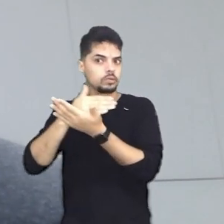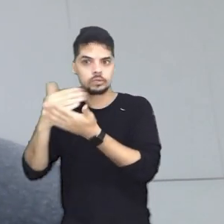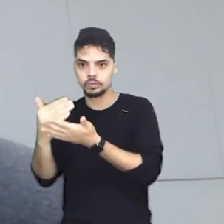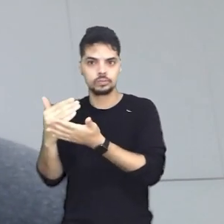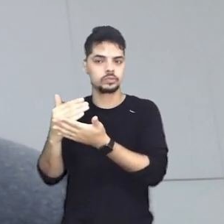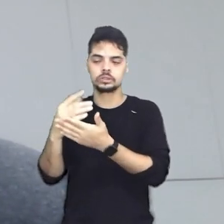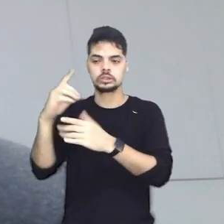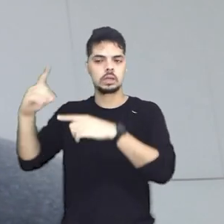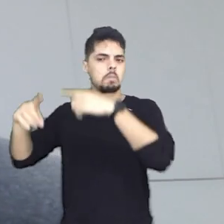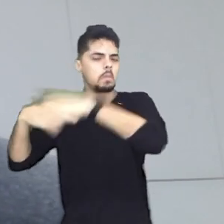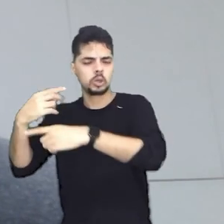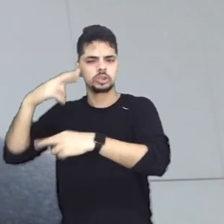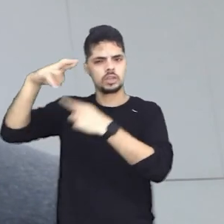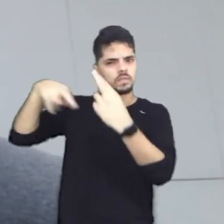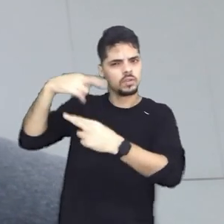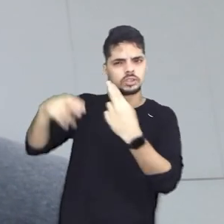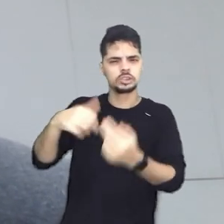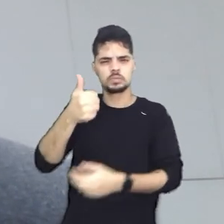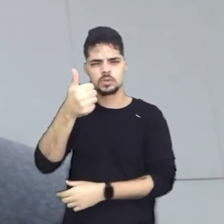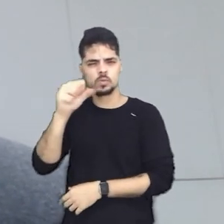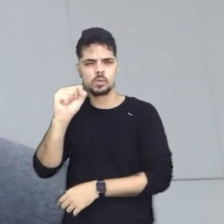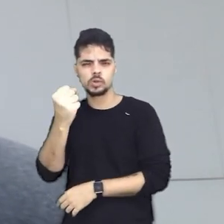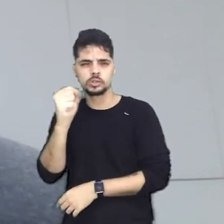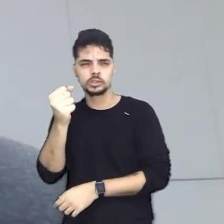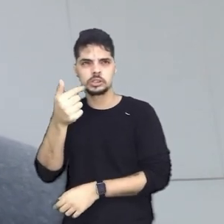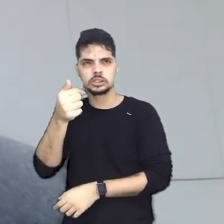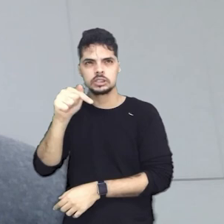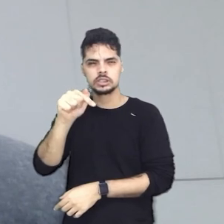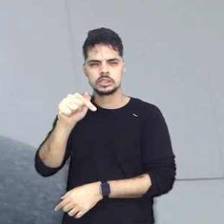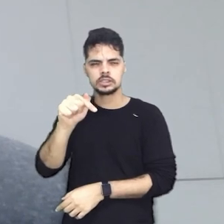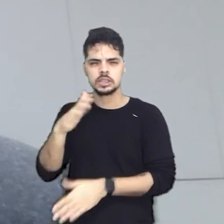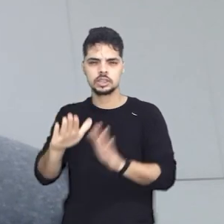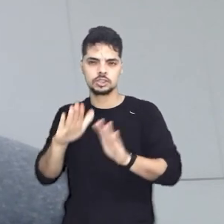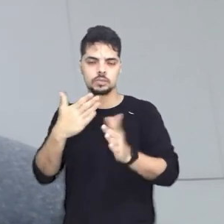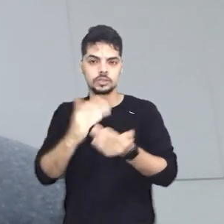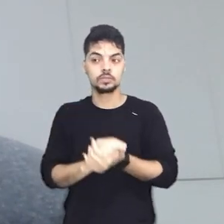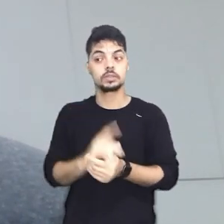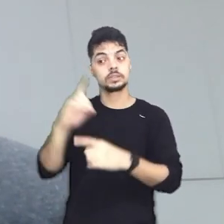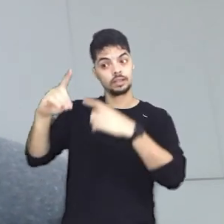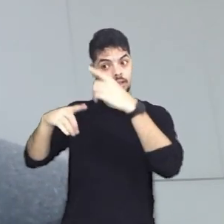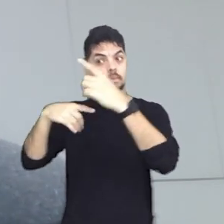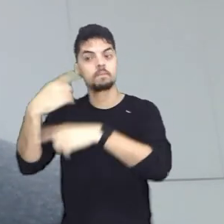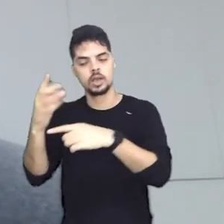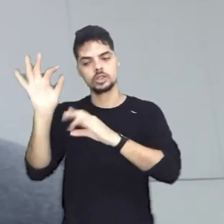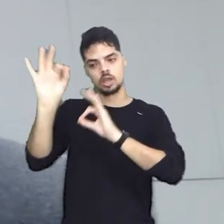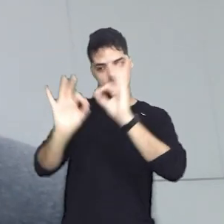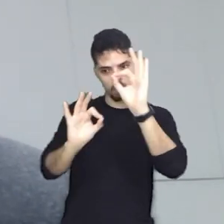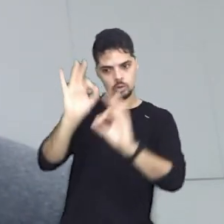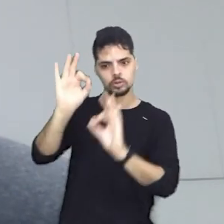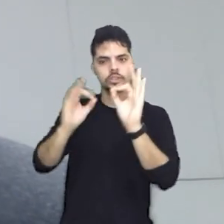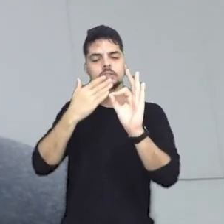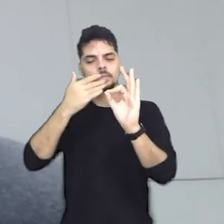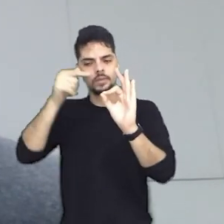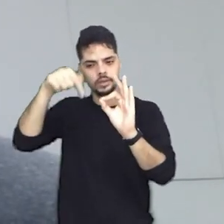relação entre os acontecimentos desencadeados a partir da